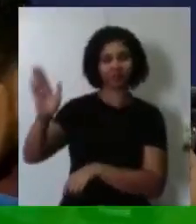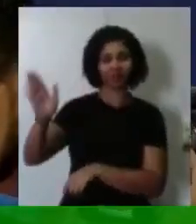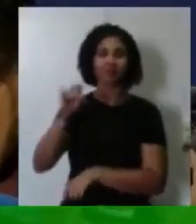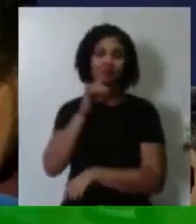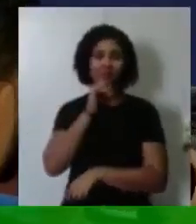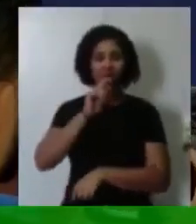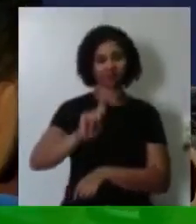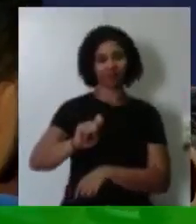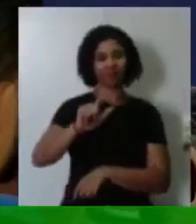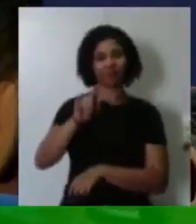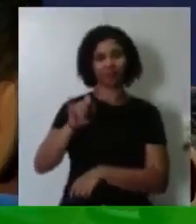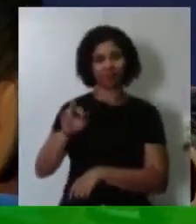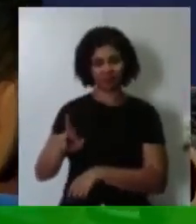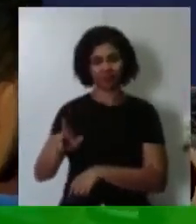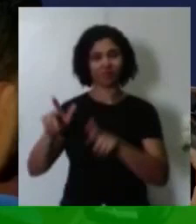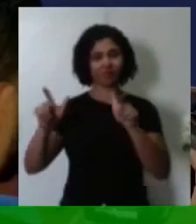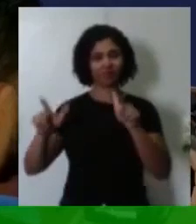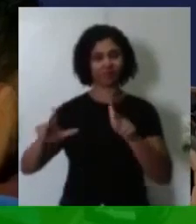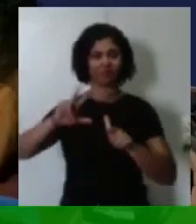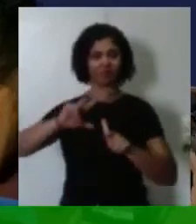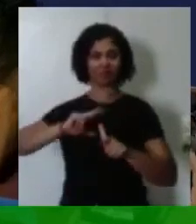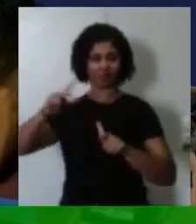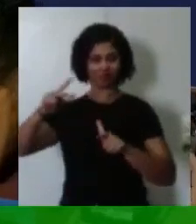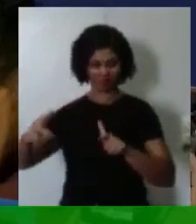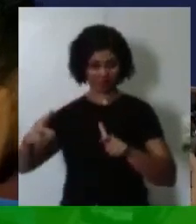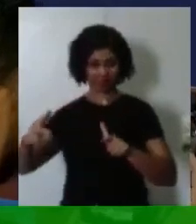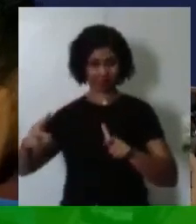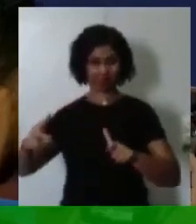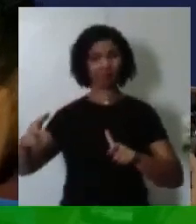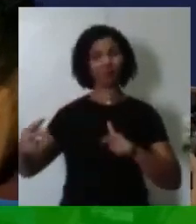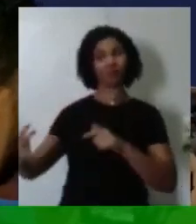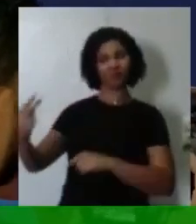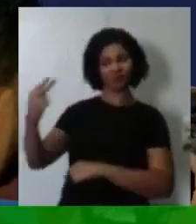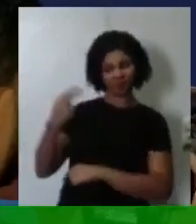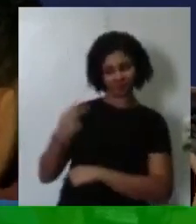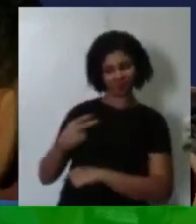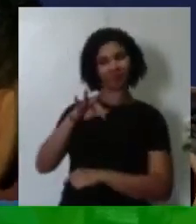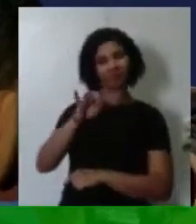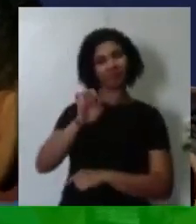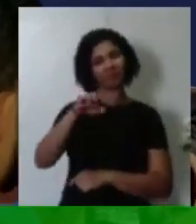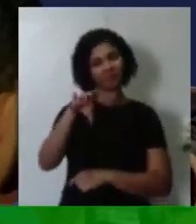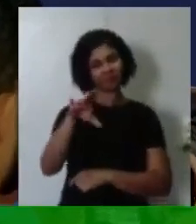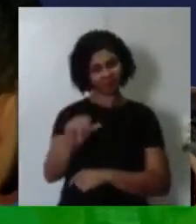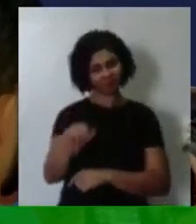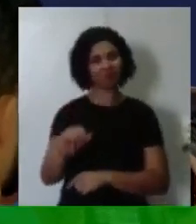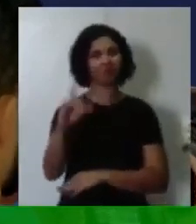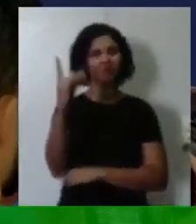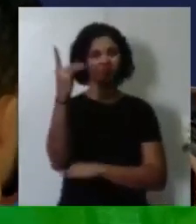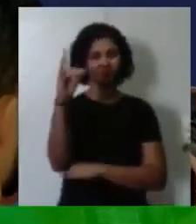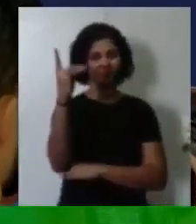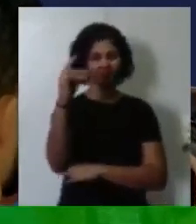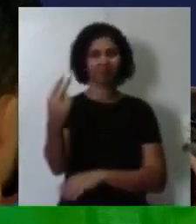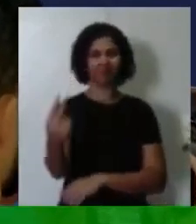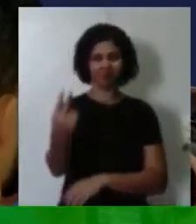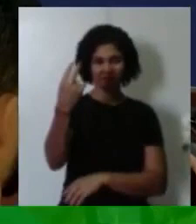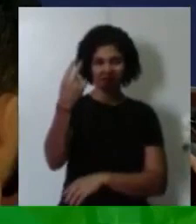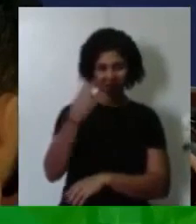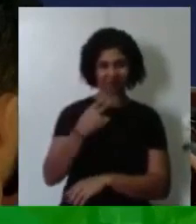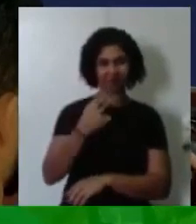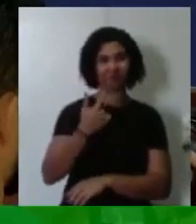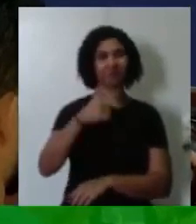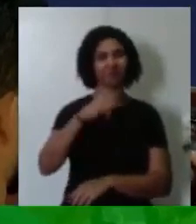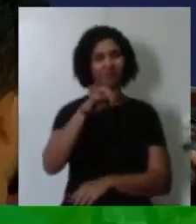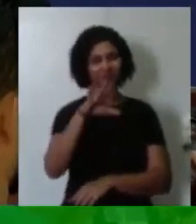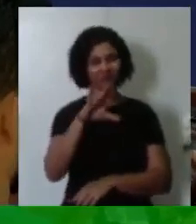neste momento em Portugal, está nos acompanhando em Portugal, a Fernanda está na Bolívia, o Emel está em Brasília,